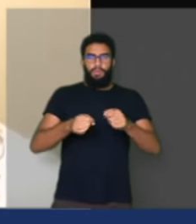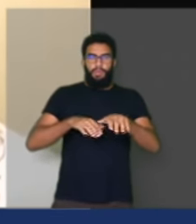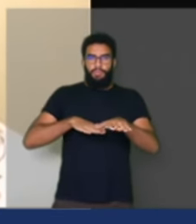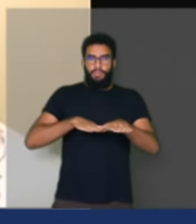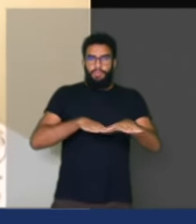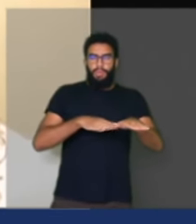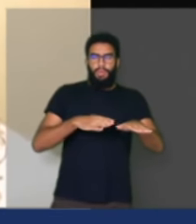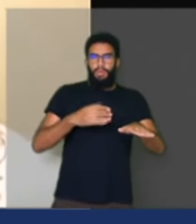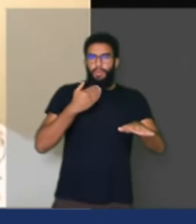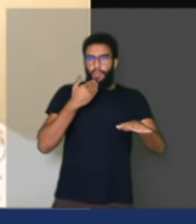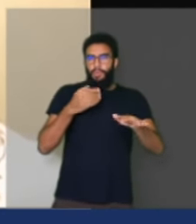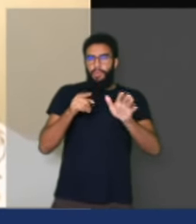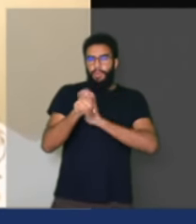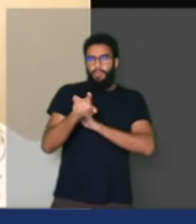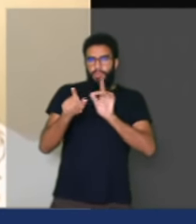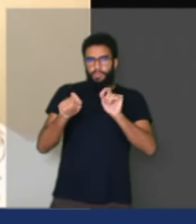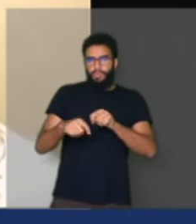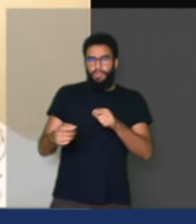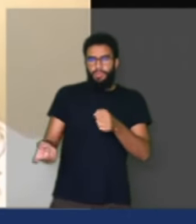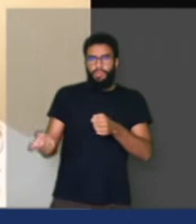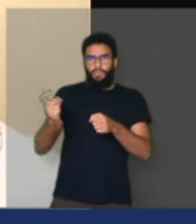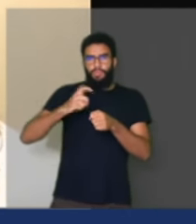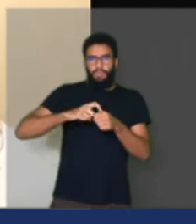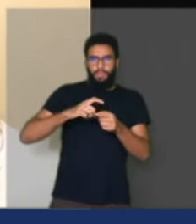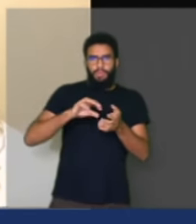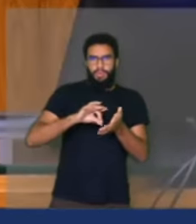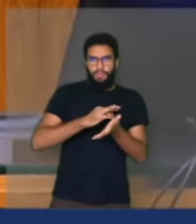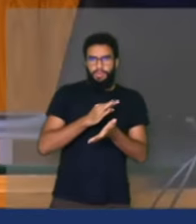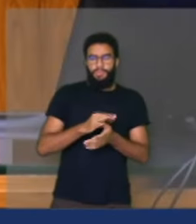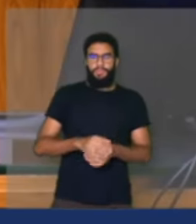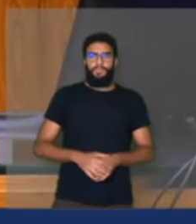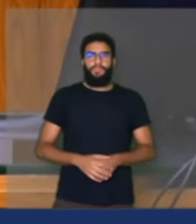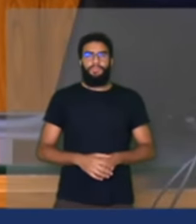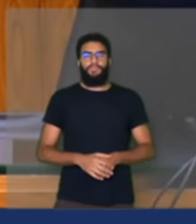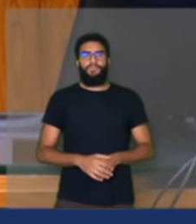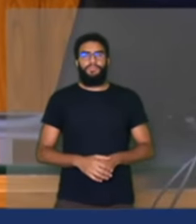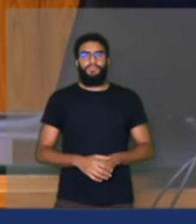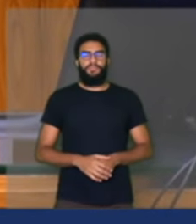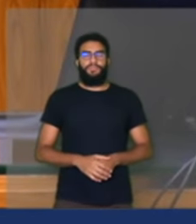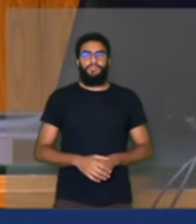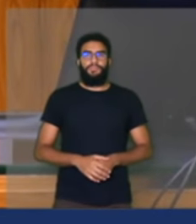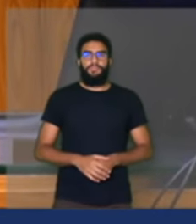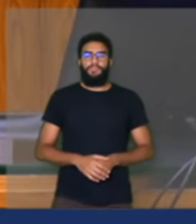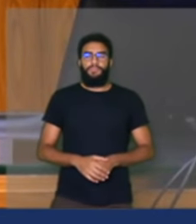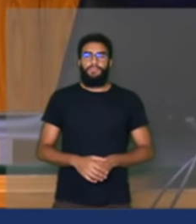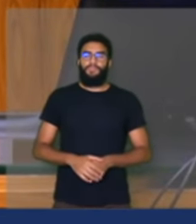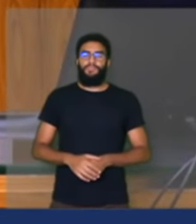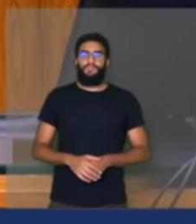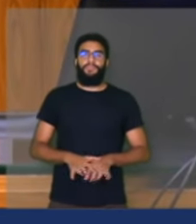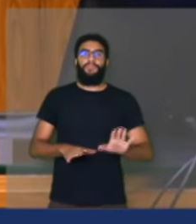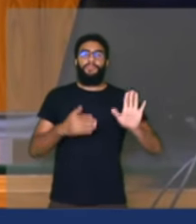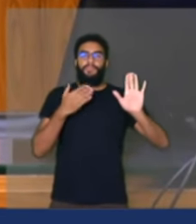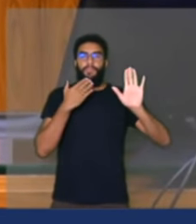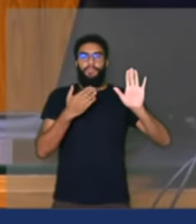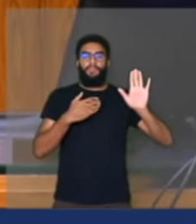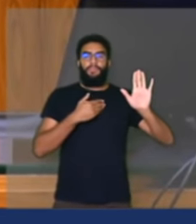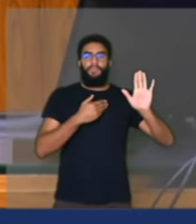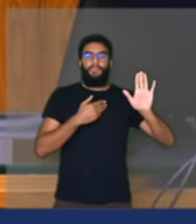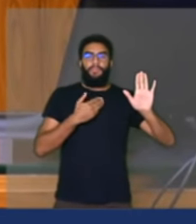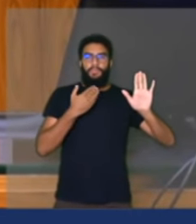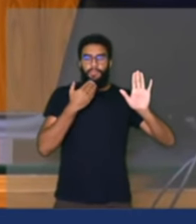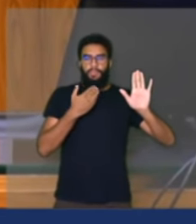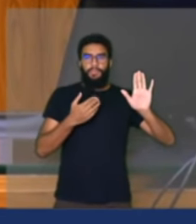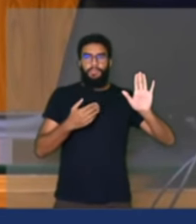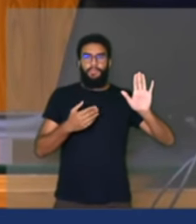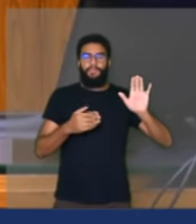Exª pode recuperar a minha inscrição. A senhora manda, deputada. retomo agora. Já é o terceiro inscrito. Então vamos